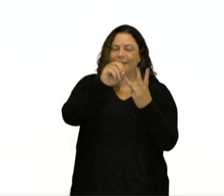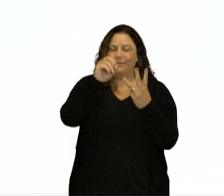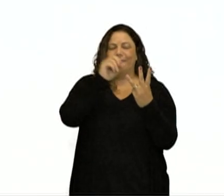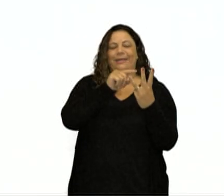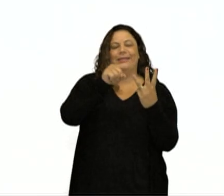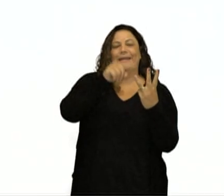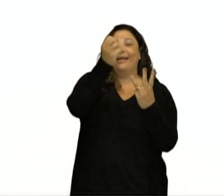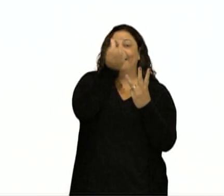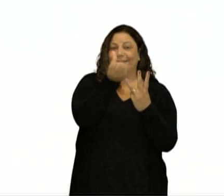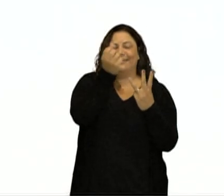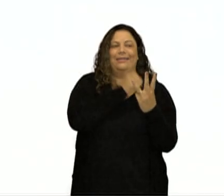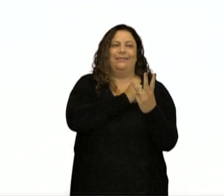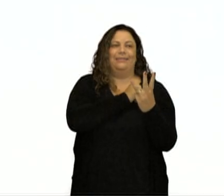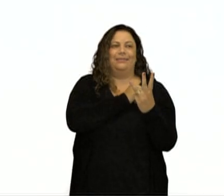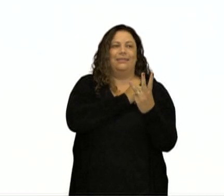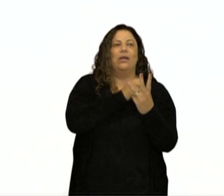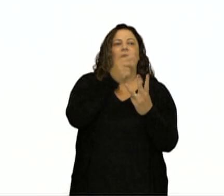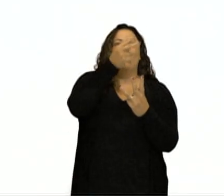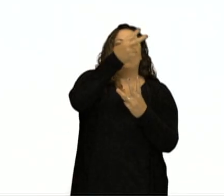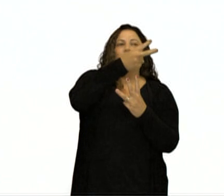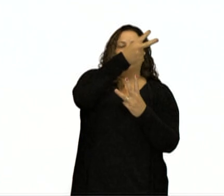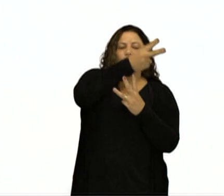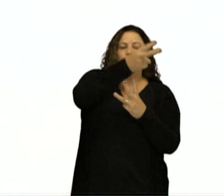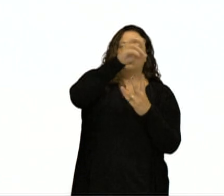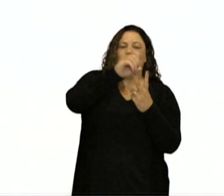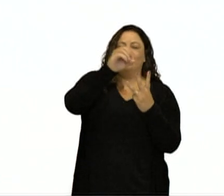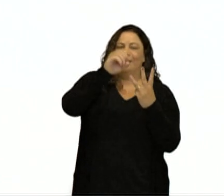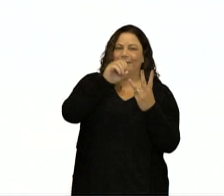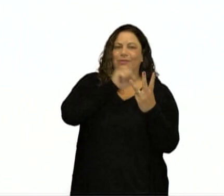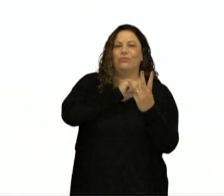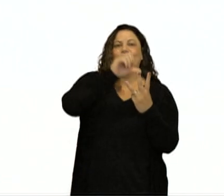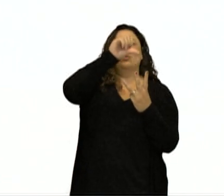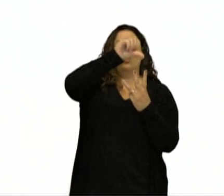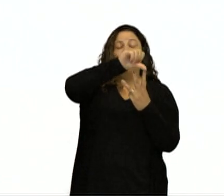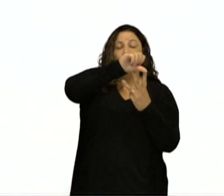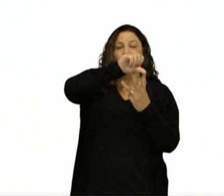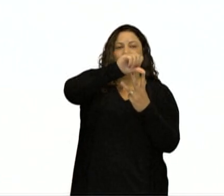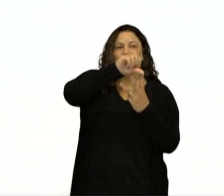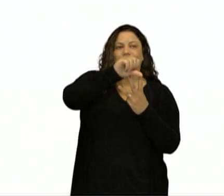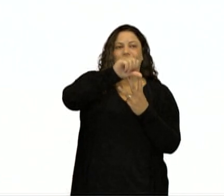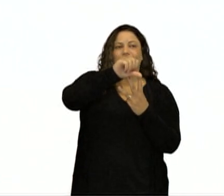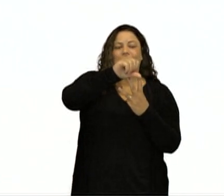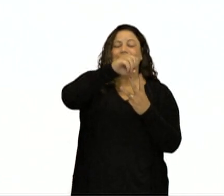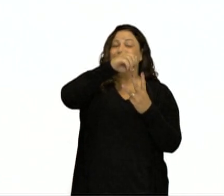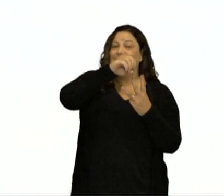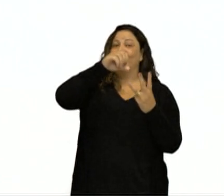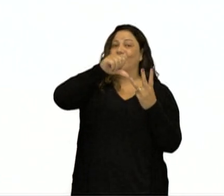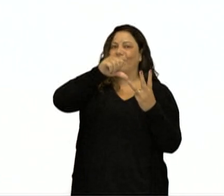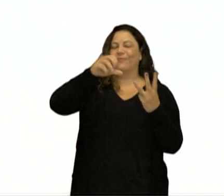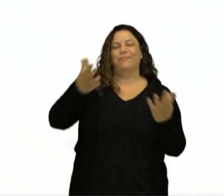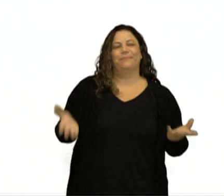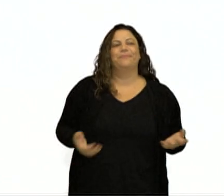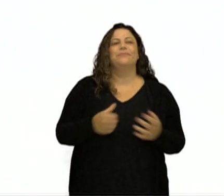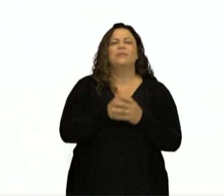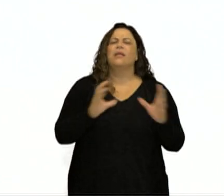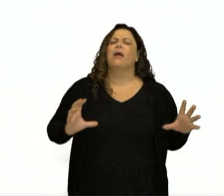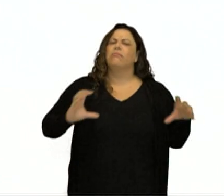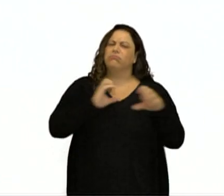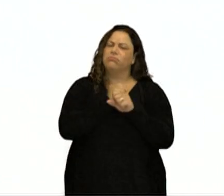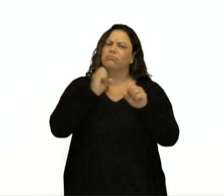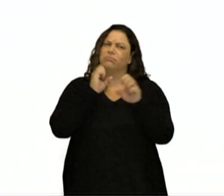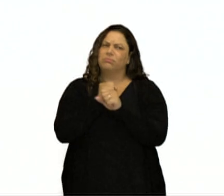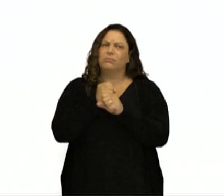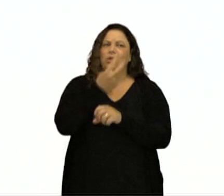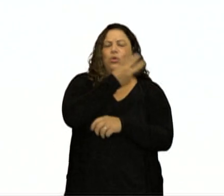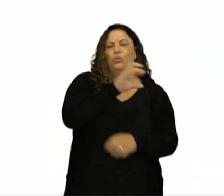6. E o 209 eu escolhi separar. 209. E fiz o quê? Juntei 200